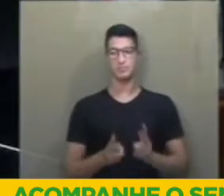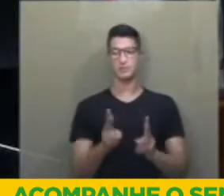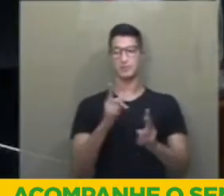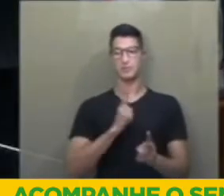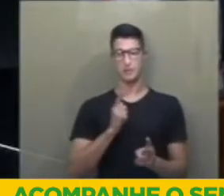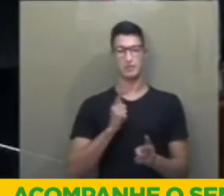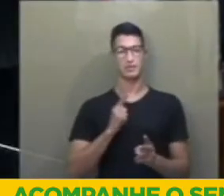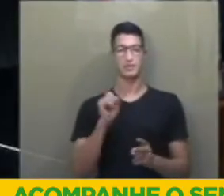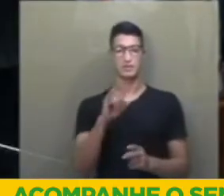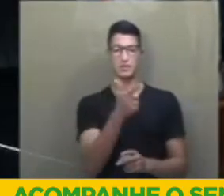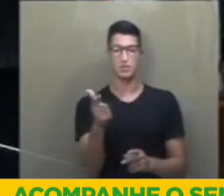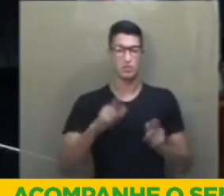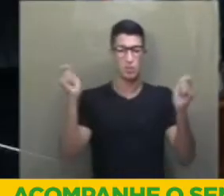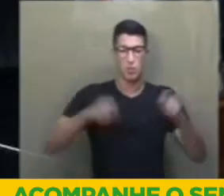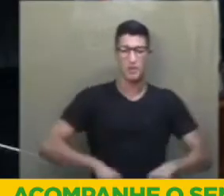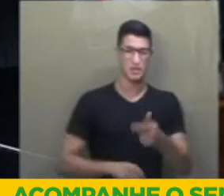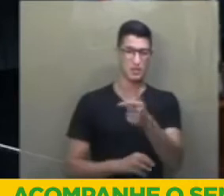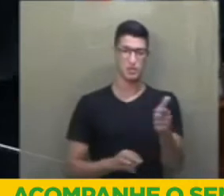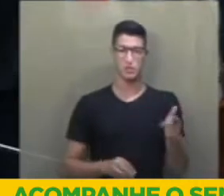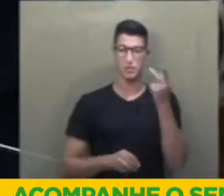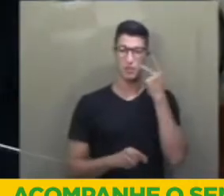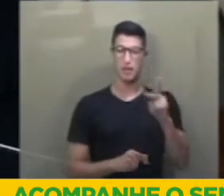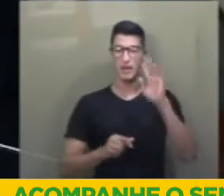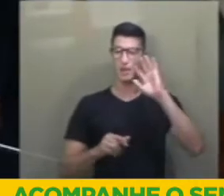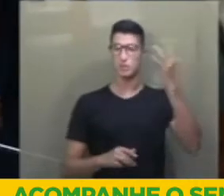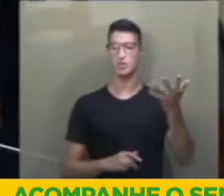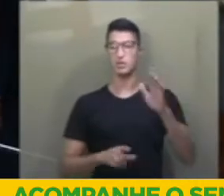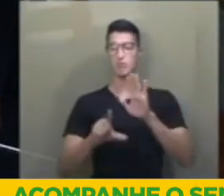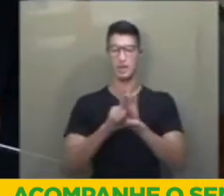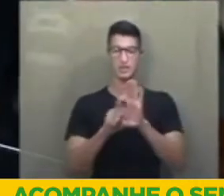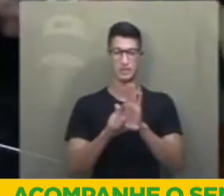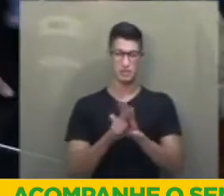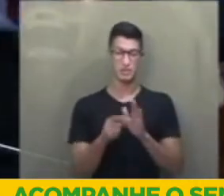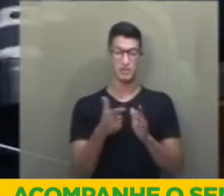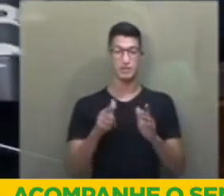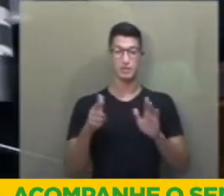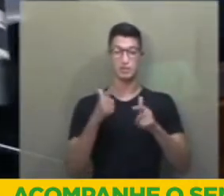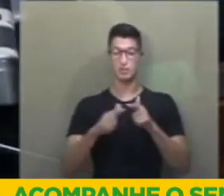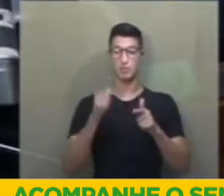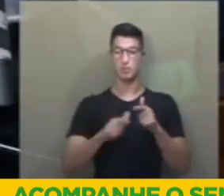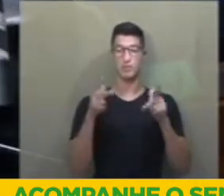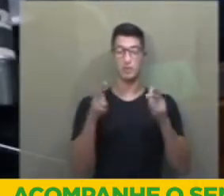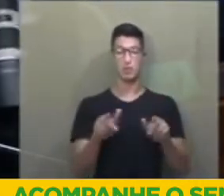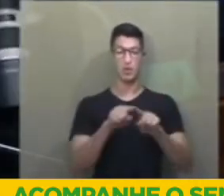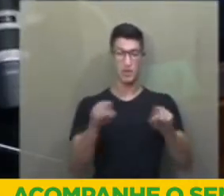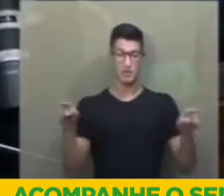tivéssemos competência para a solução legislativa de problemas como esse.